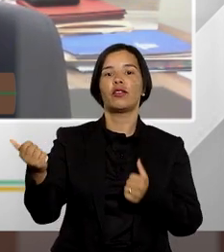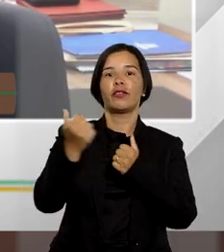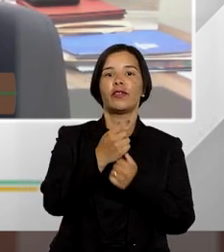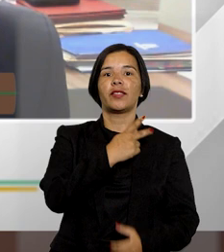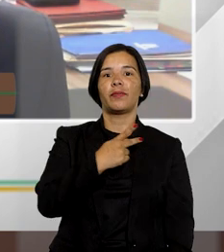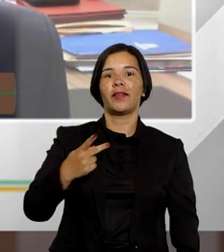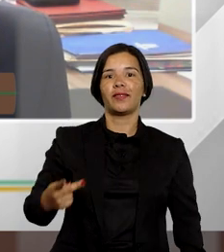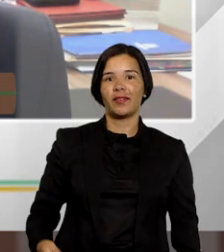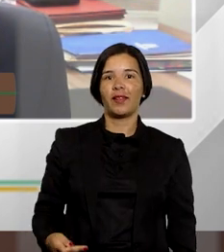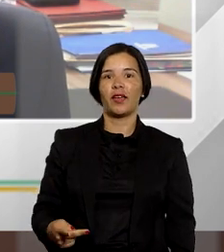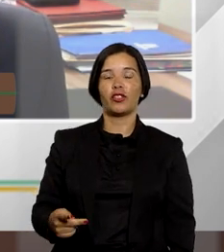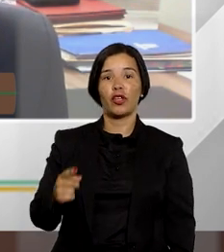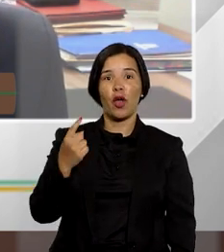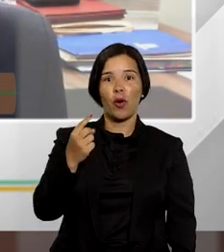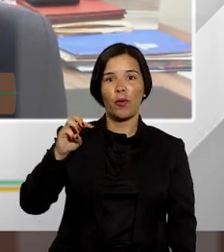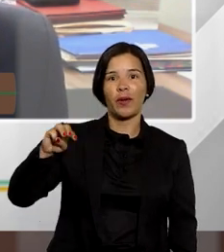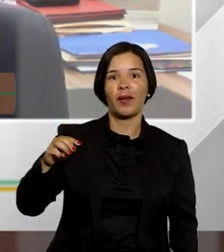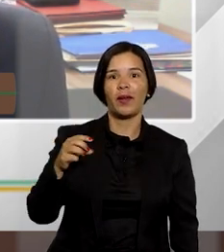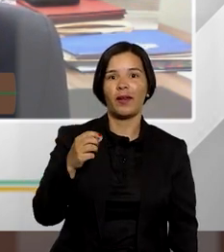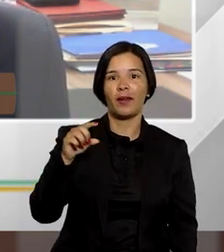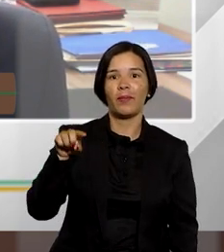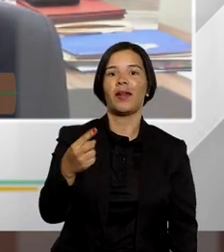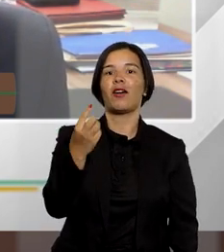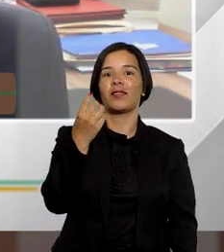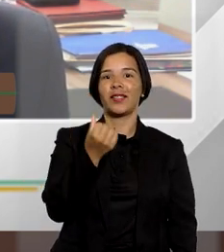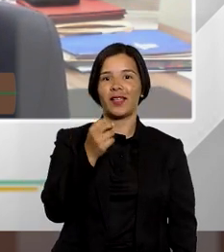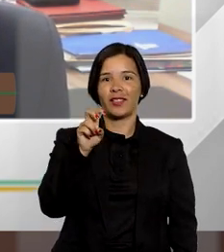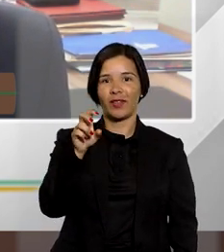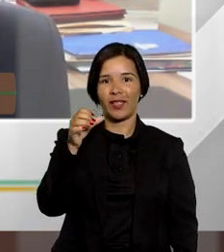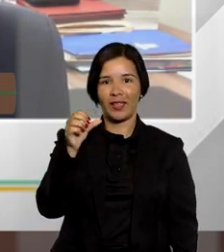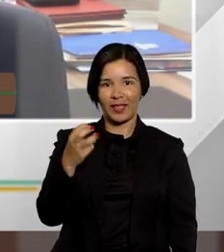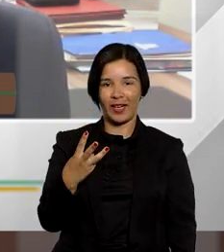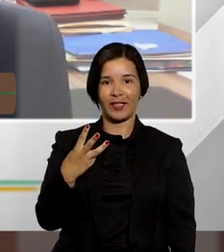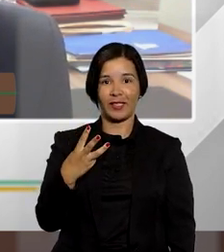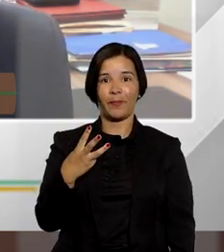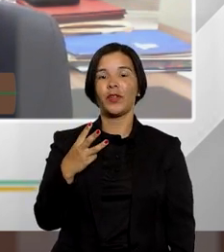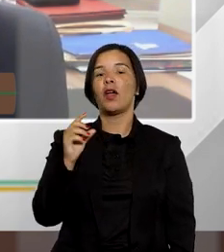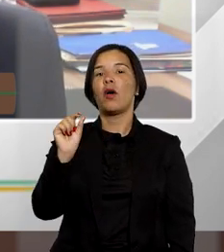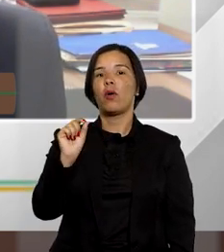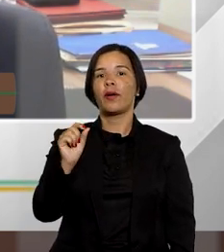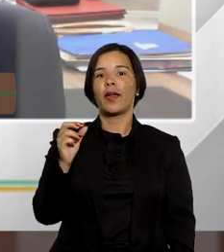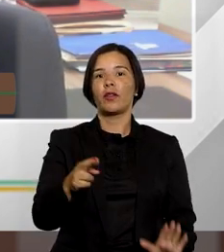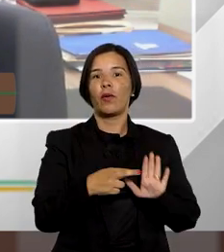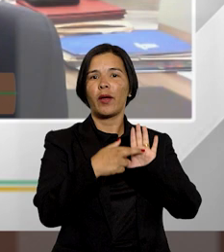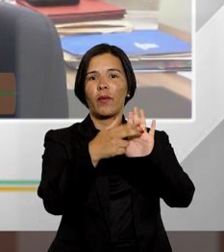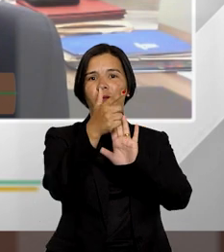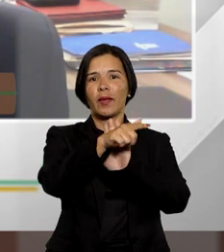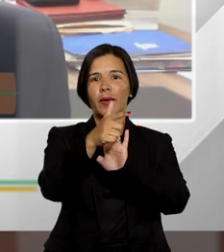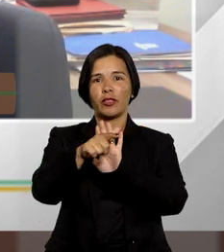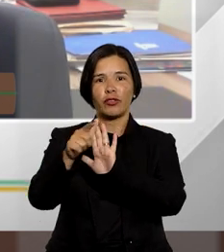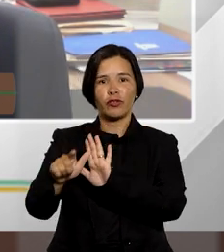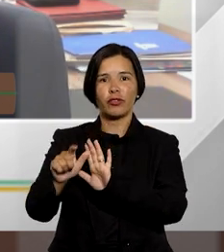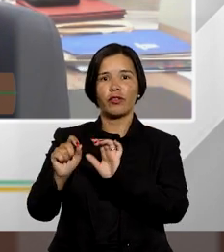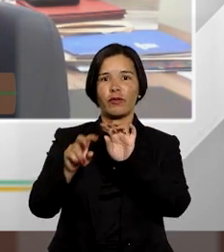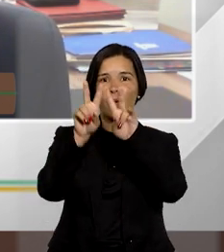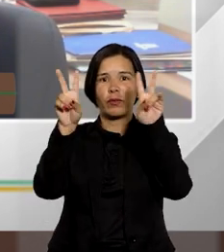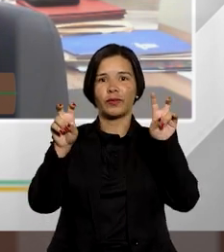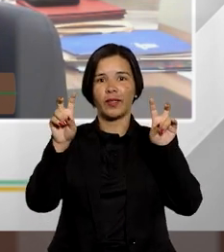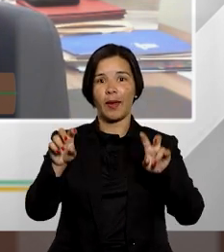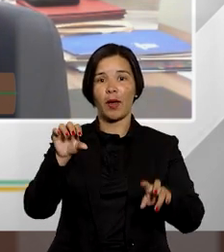-presidente 1.656.222.000 da Catarina sobre o rito do recurso repetitivo tema